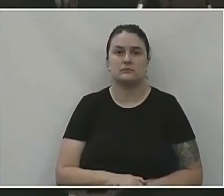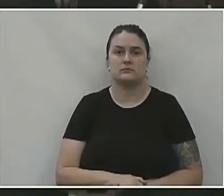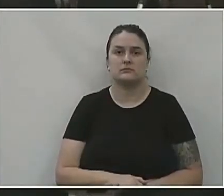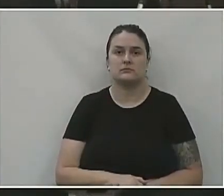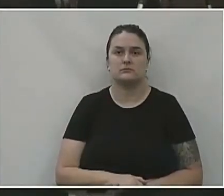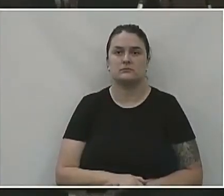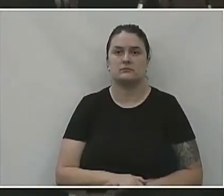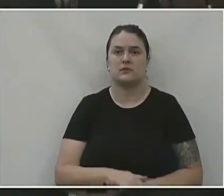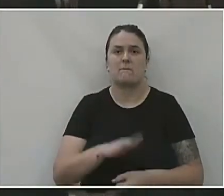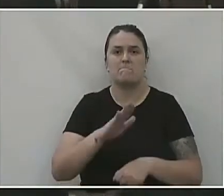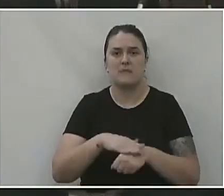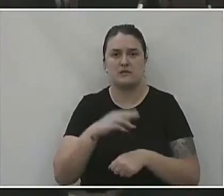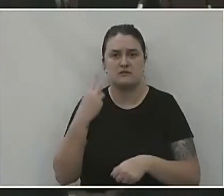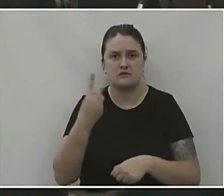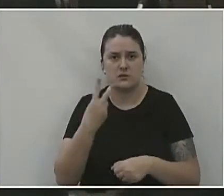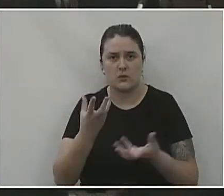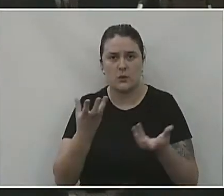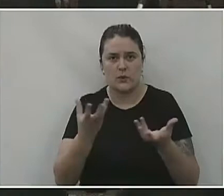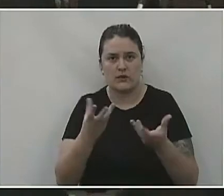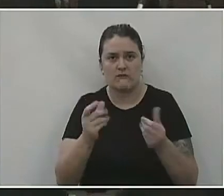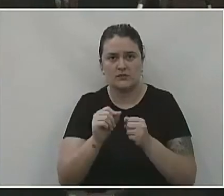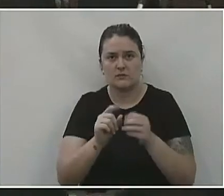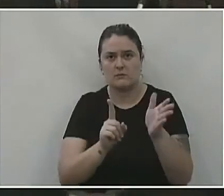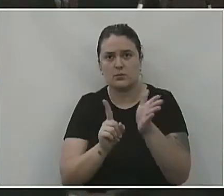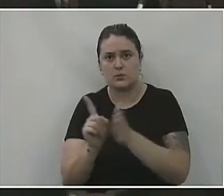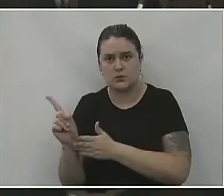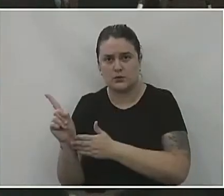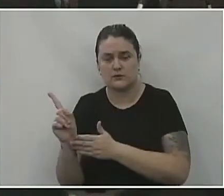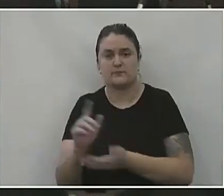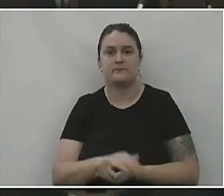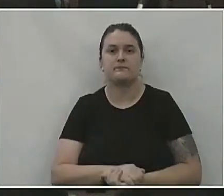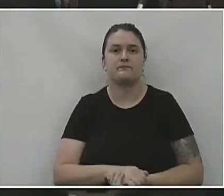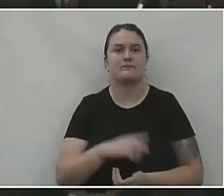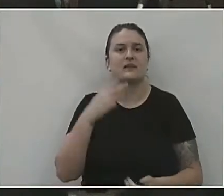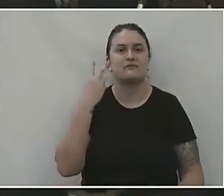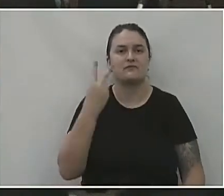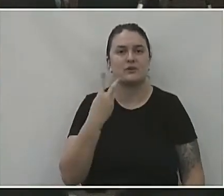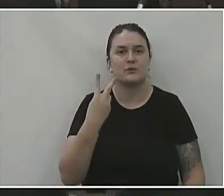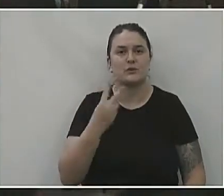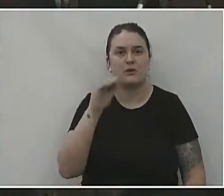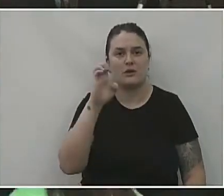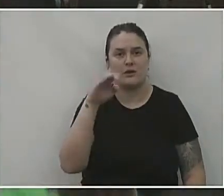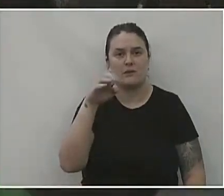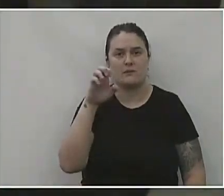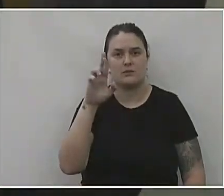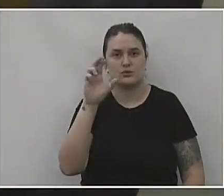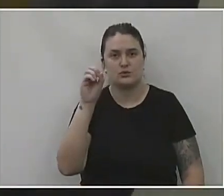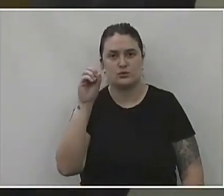Mais algum vereador gostaria de fazer uso? Com a palavra vereador Emerson Lourenço.